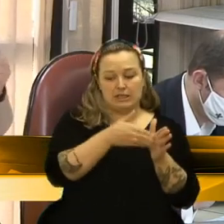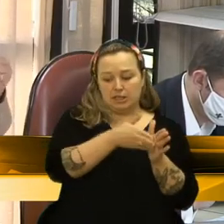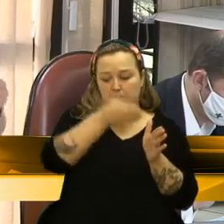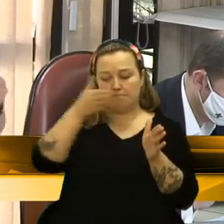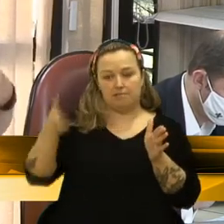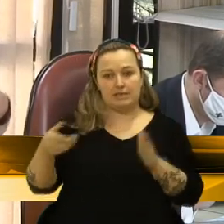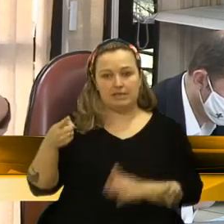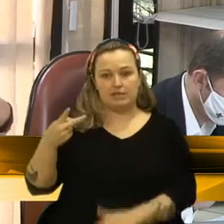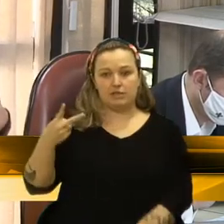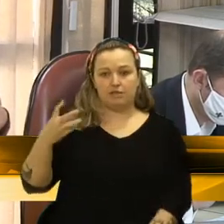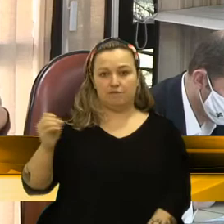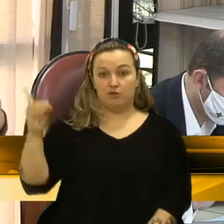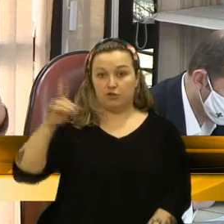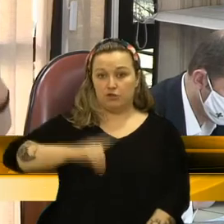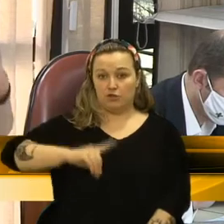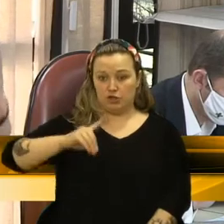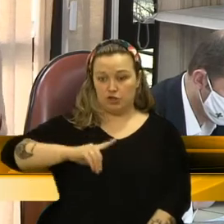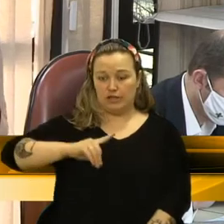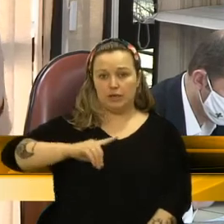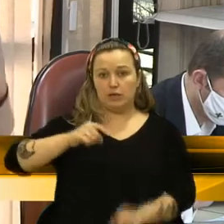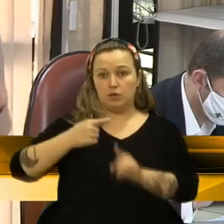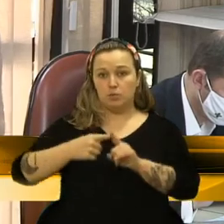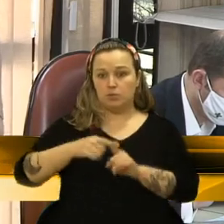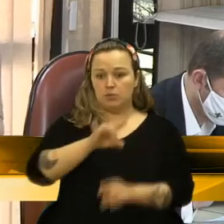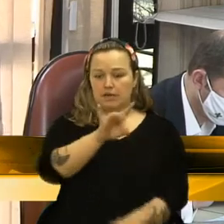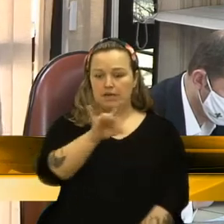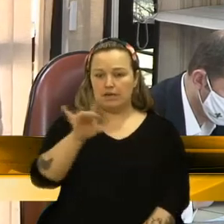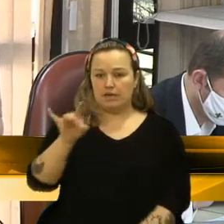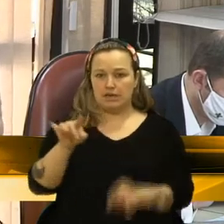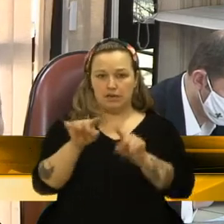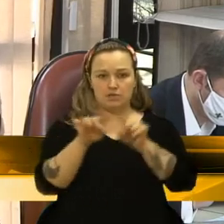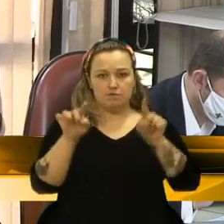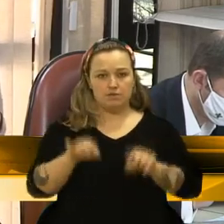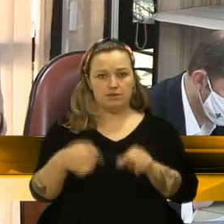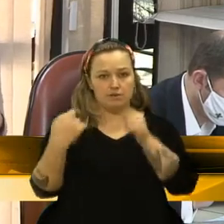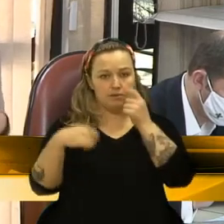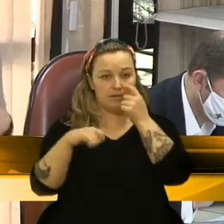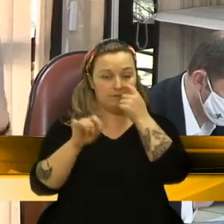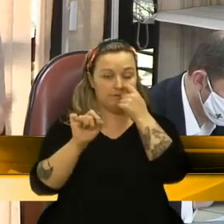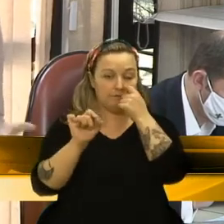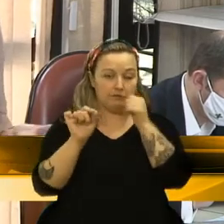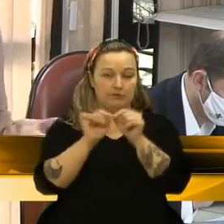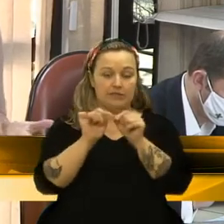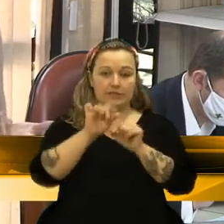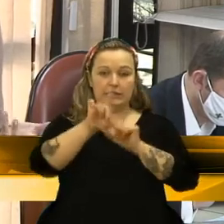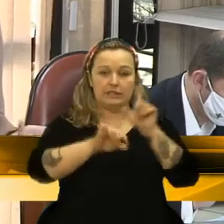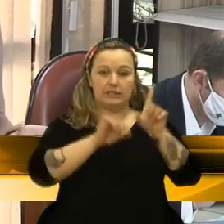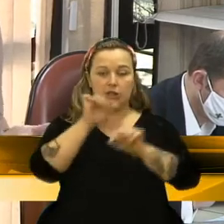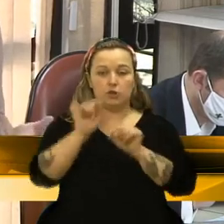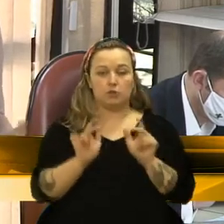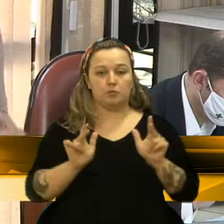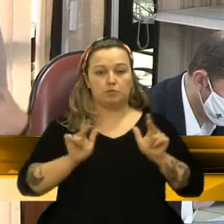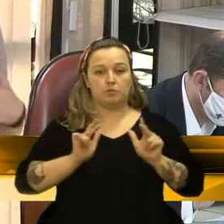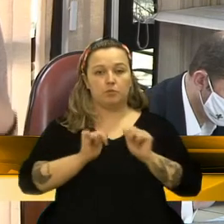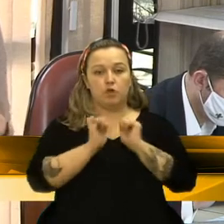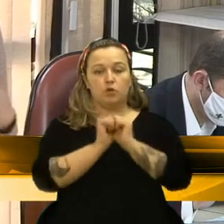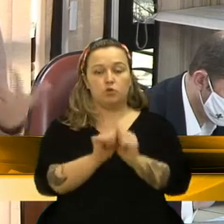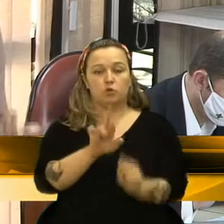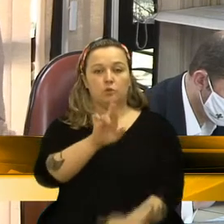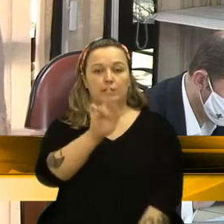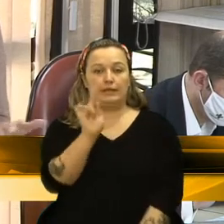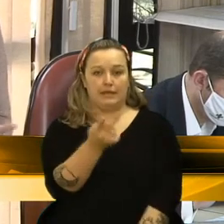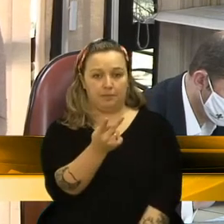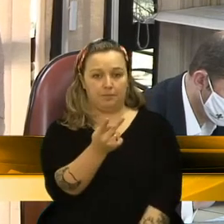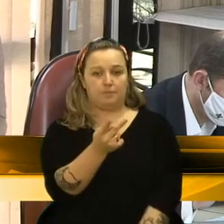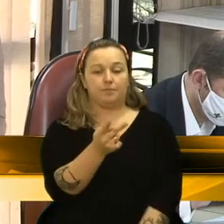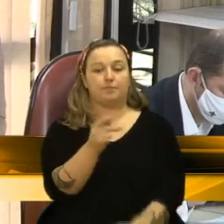que fazer a sua escolha pessoalmente, junto ao setor de RH, se quer ou